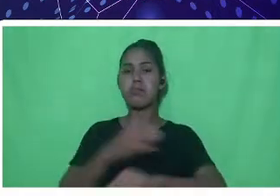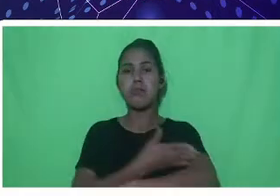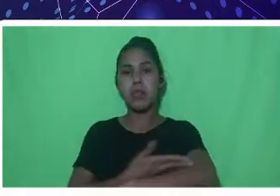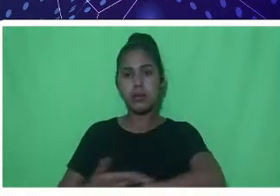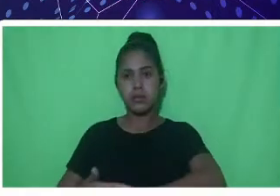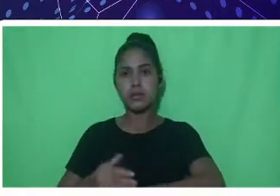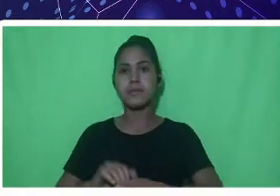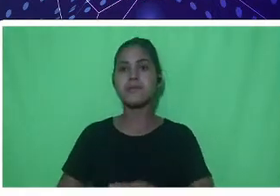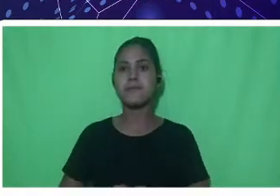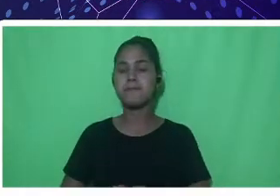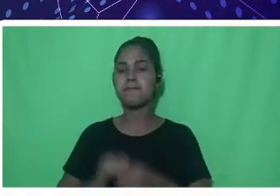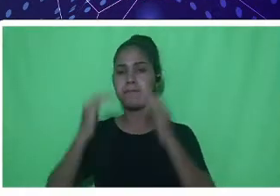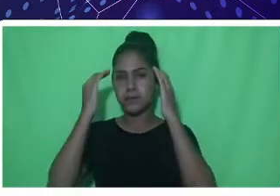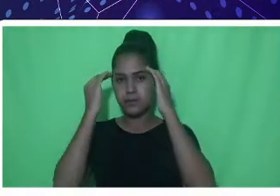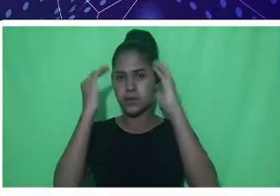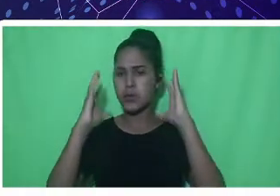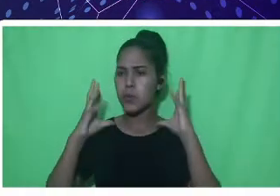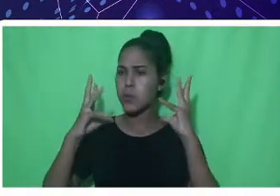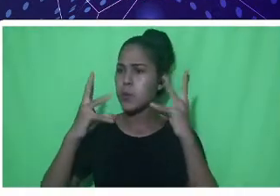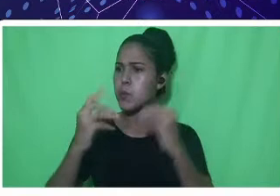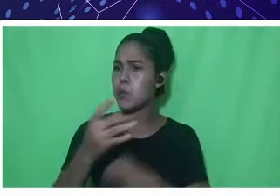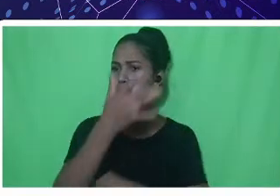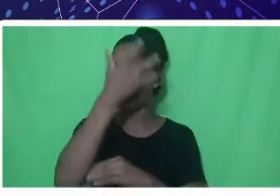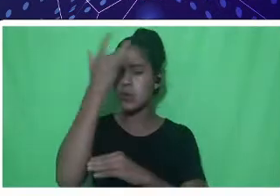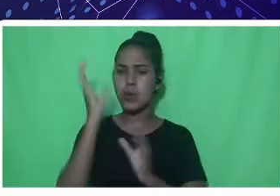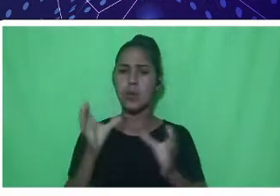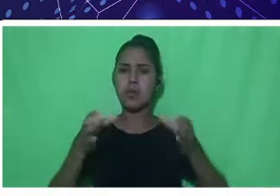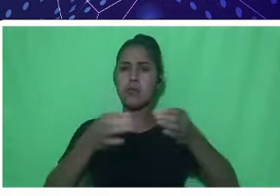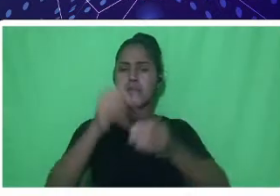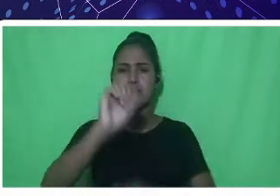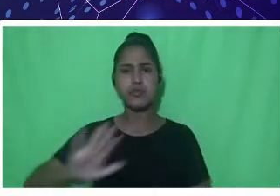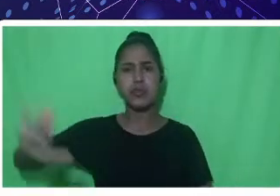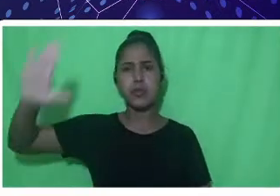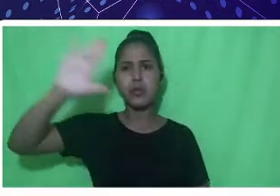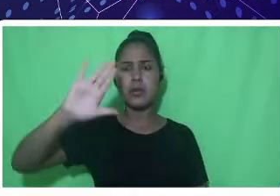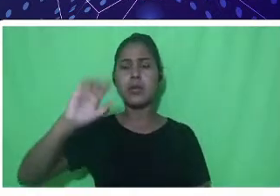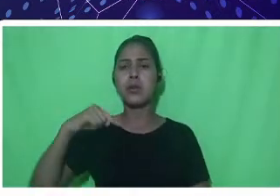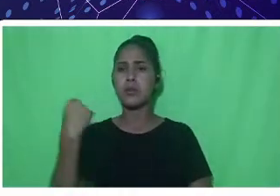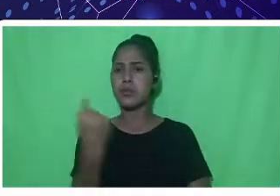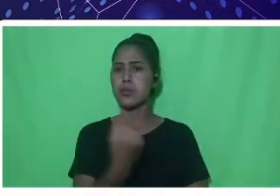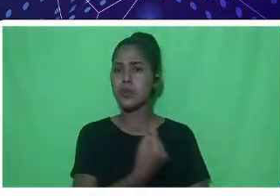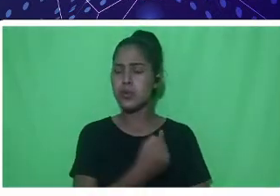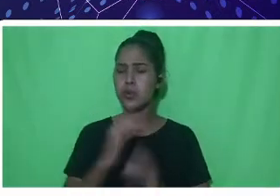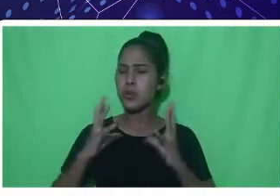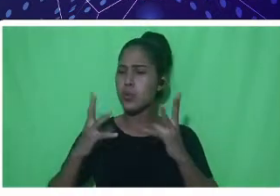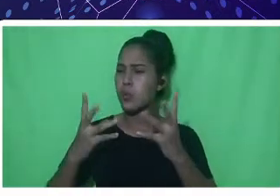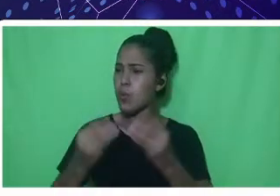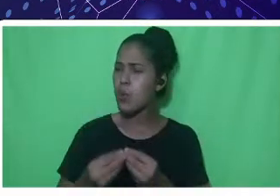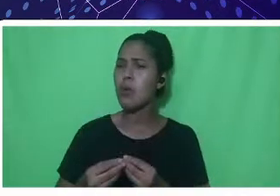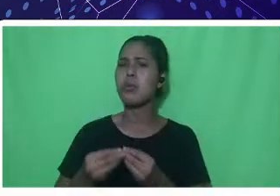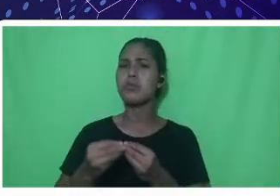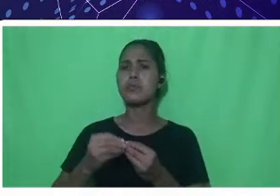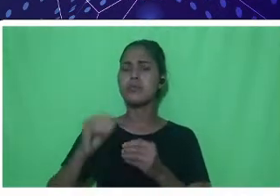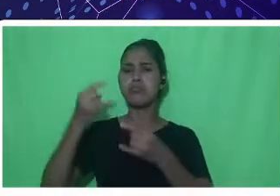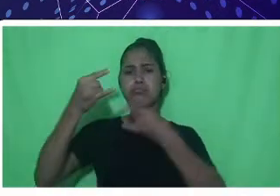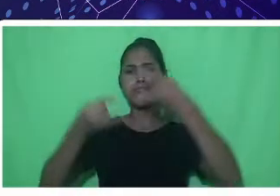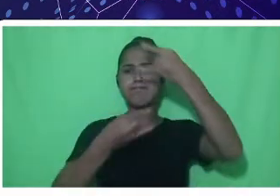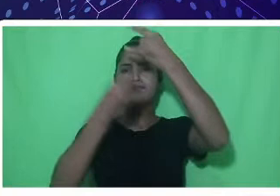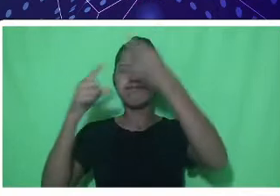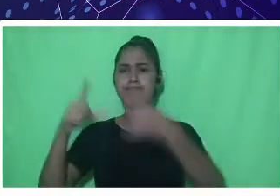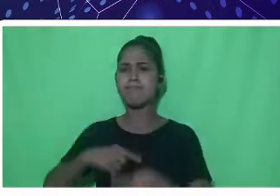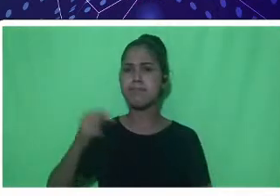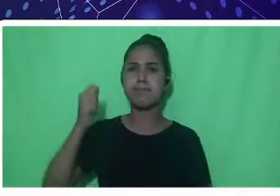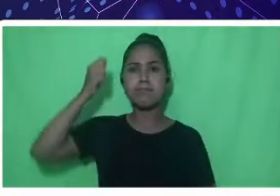aos nossos discentes e comunidades em gerais secos, todo o nosso evento terá a audiodescrição dos palestrantes e